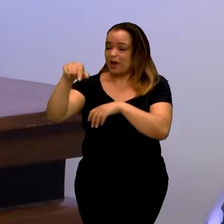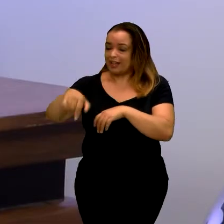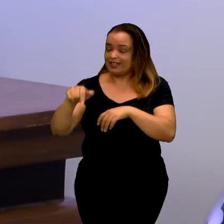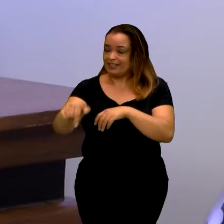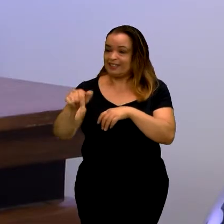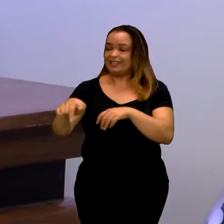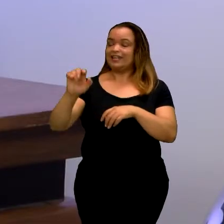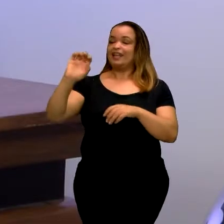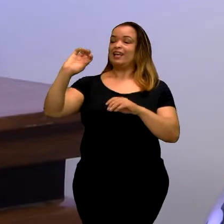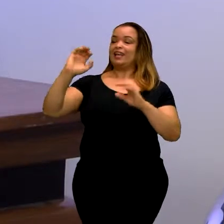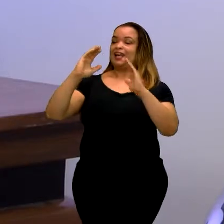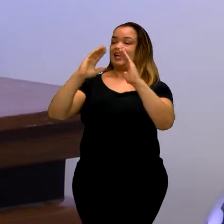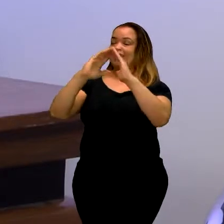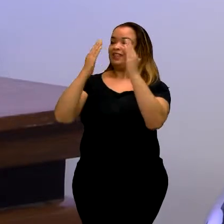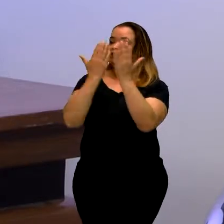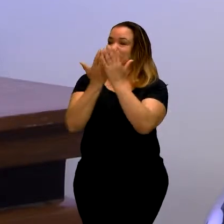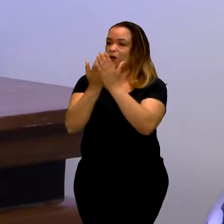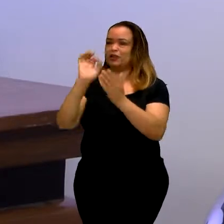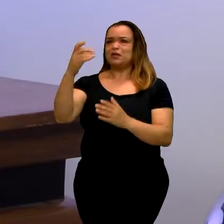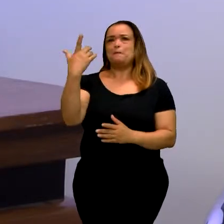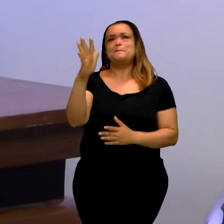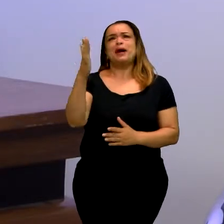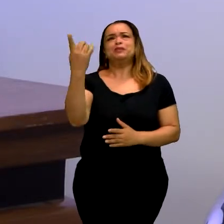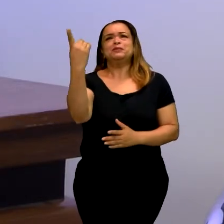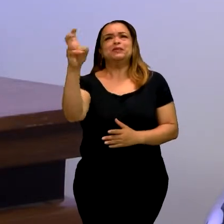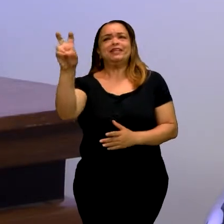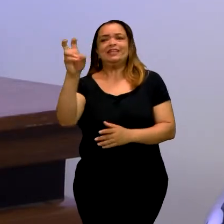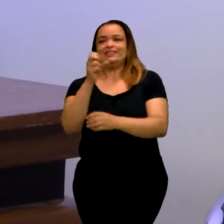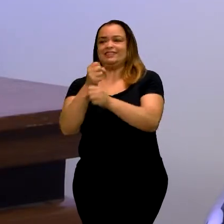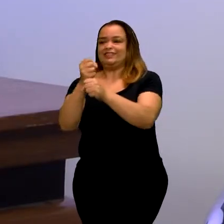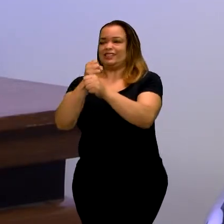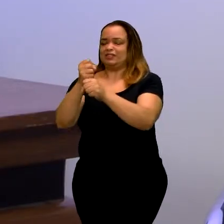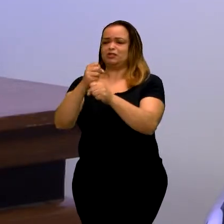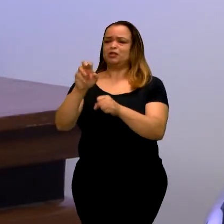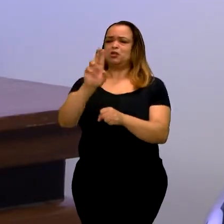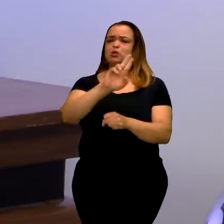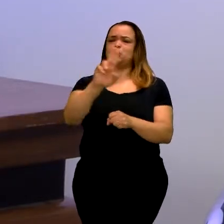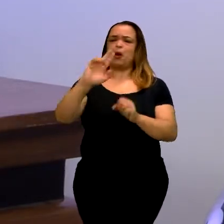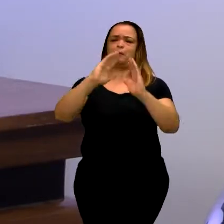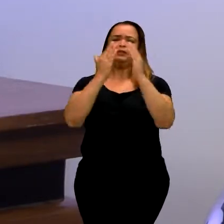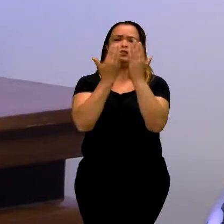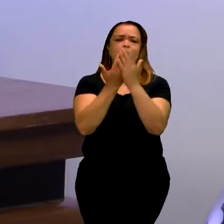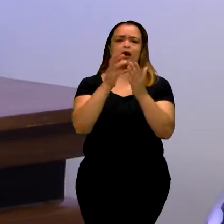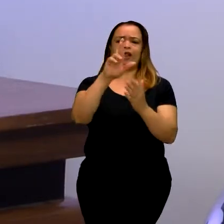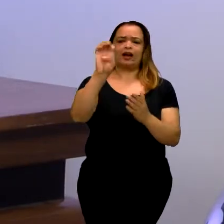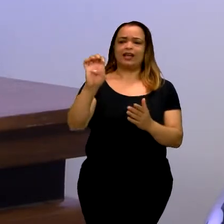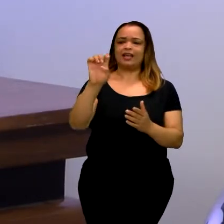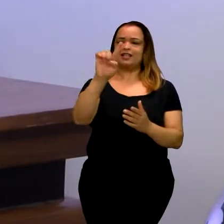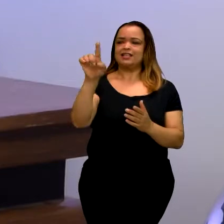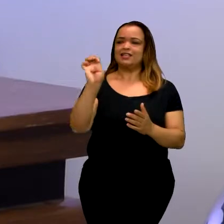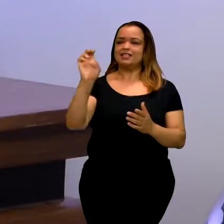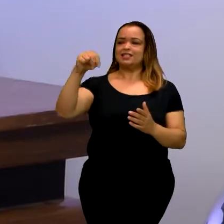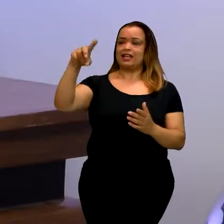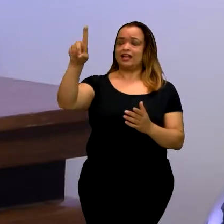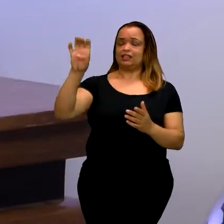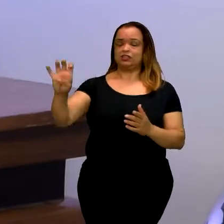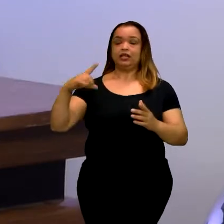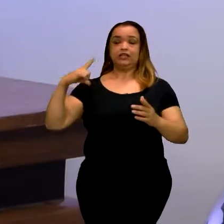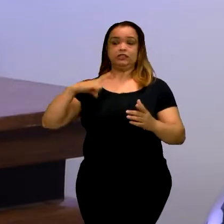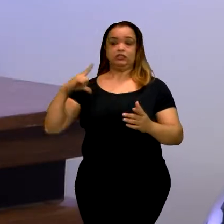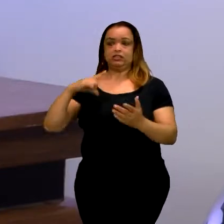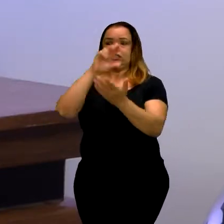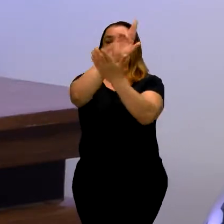tempo atrás, mais de 15 anos, é uma escola que chamava Resende, é uma escola que abrigava muitas